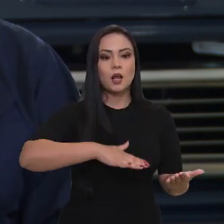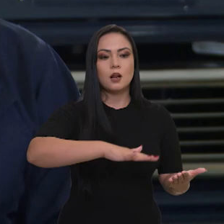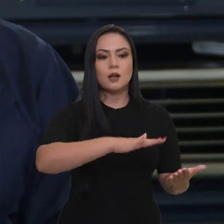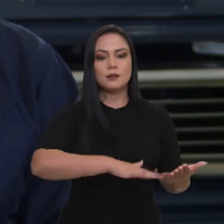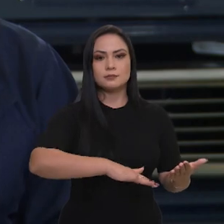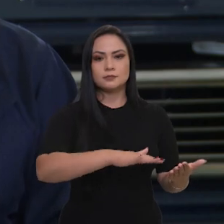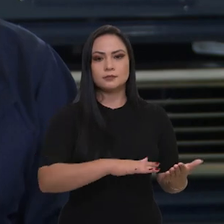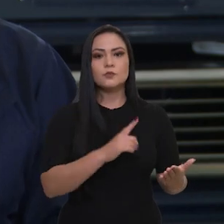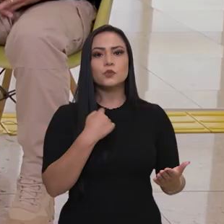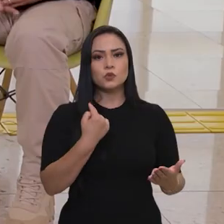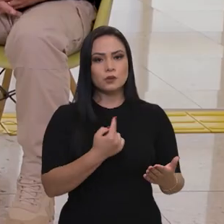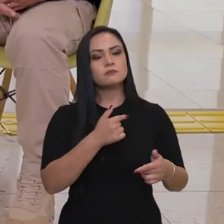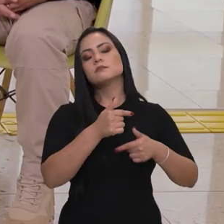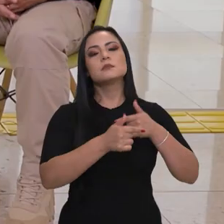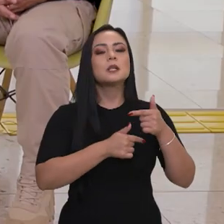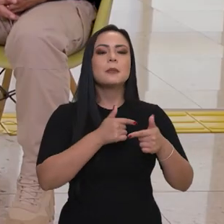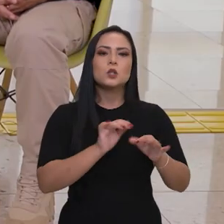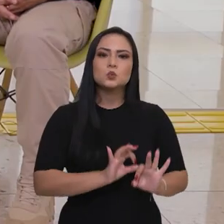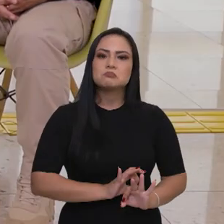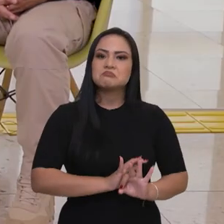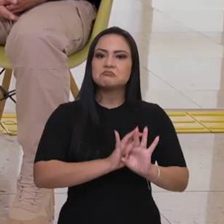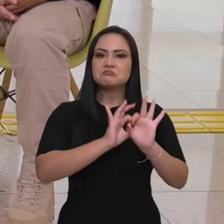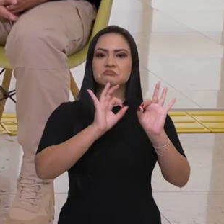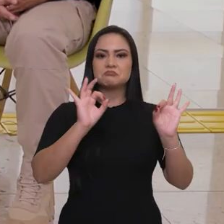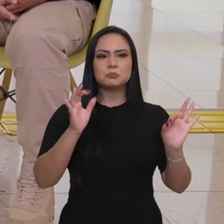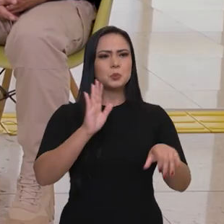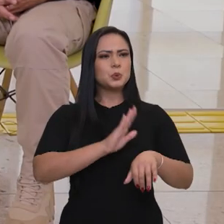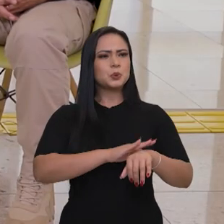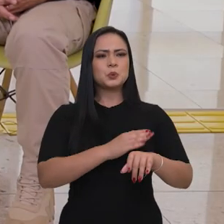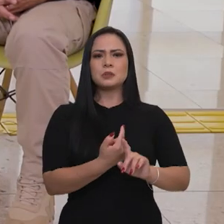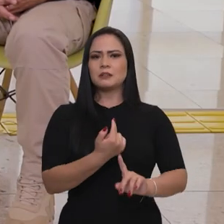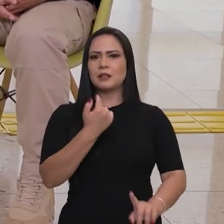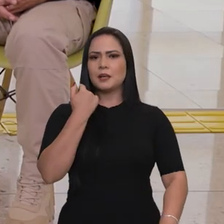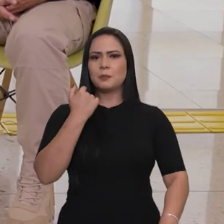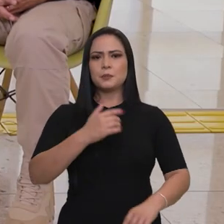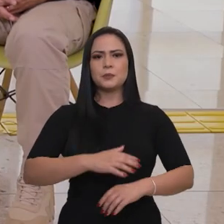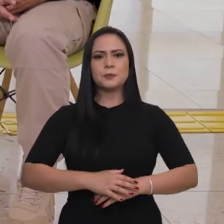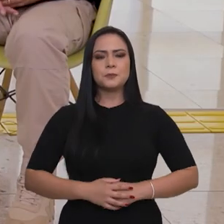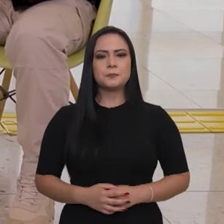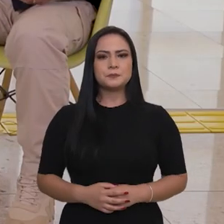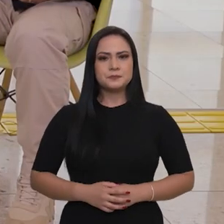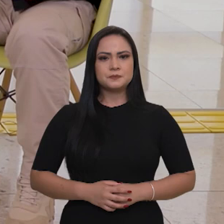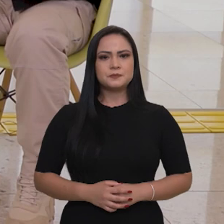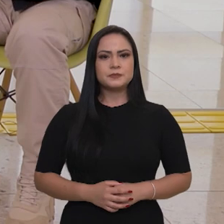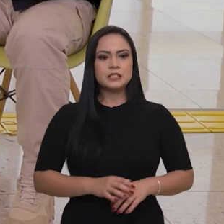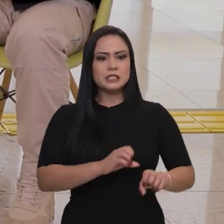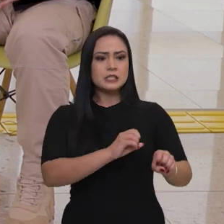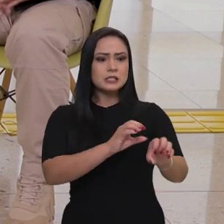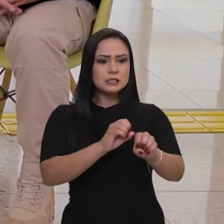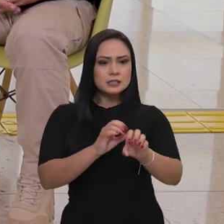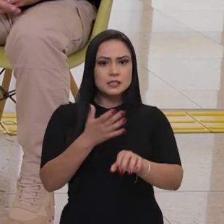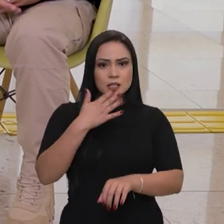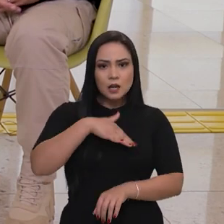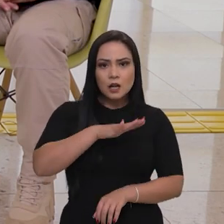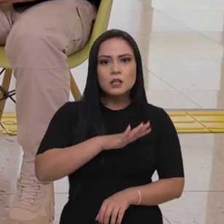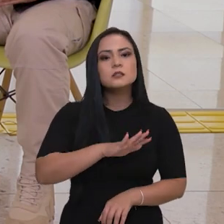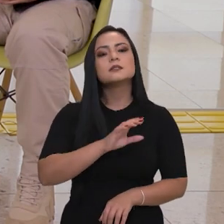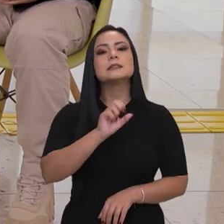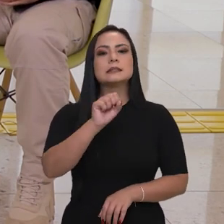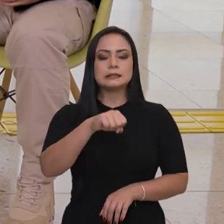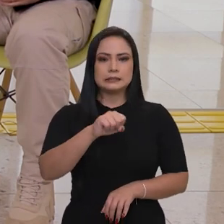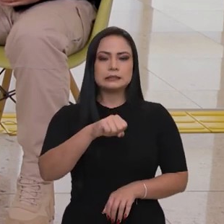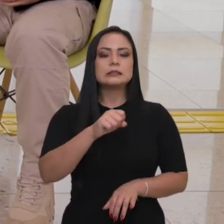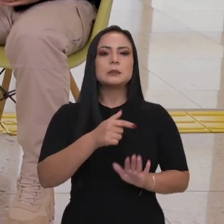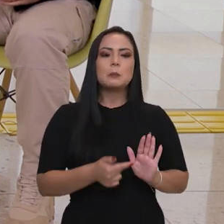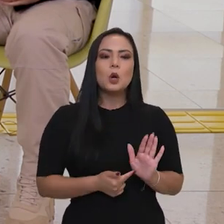há muito tempo disso. A gente forma as pessoas, as crianças já, né? Trazendo as crianças esse conhecimento e